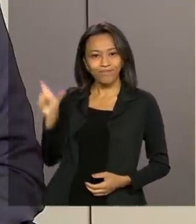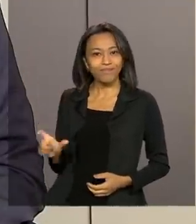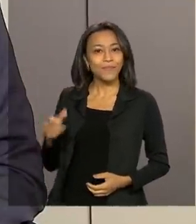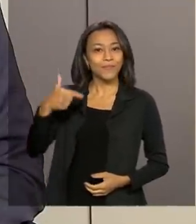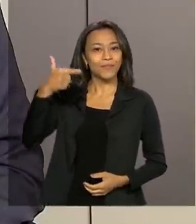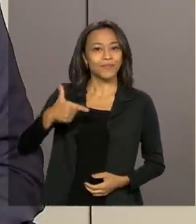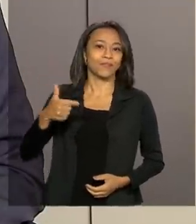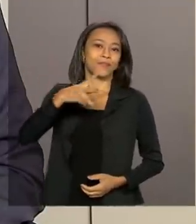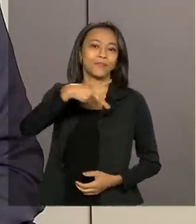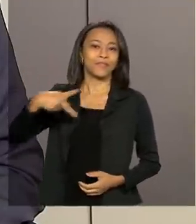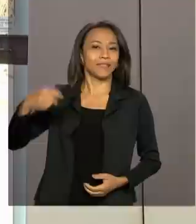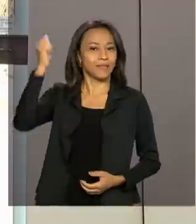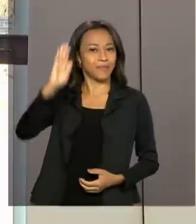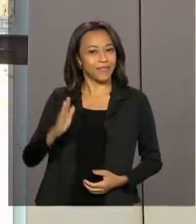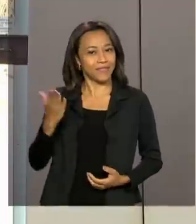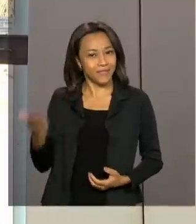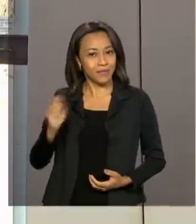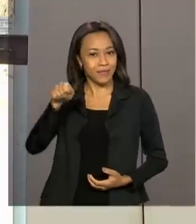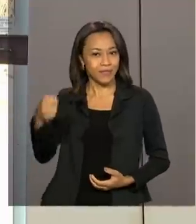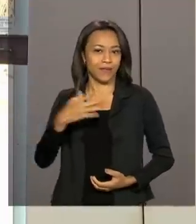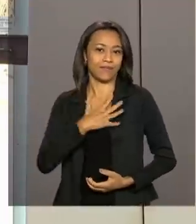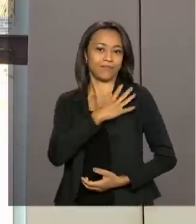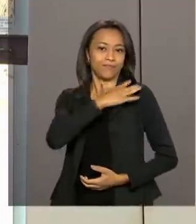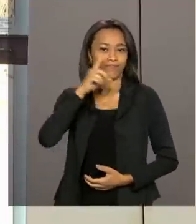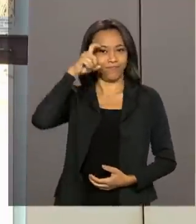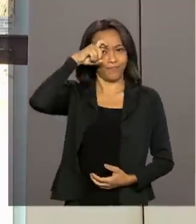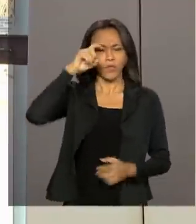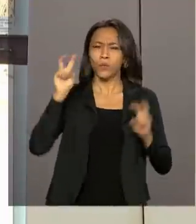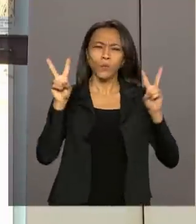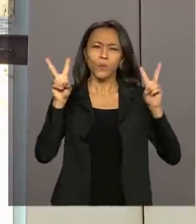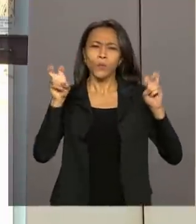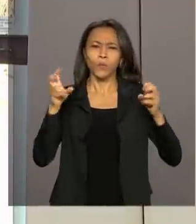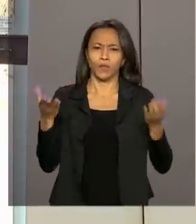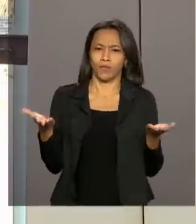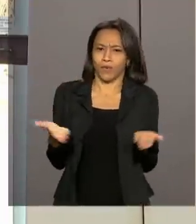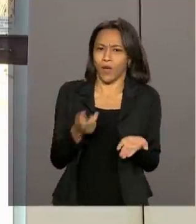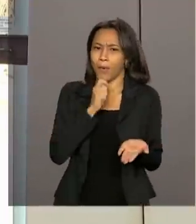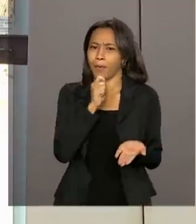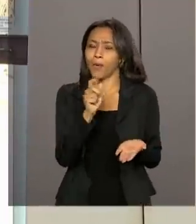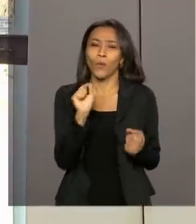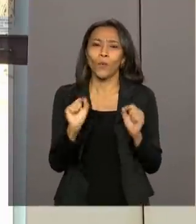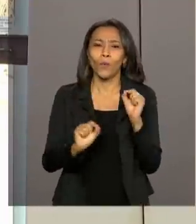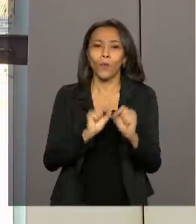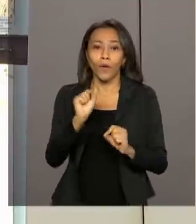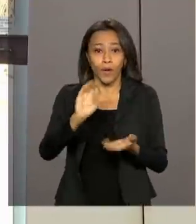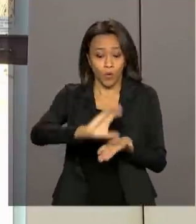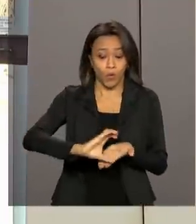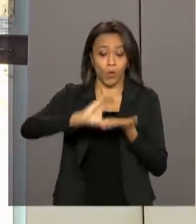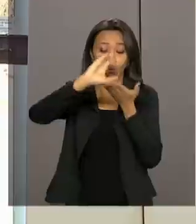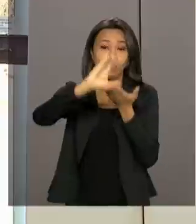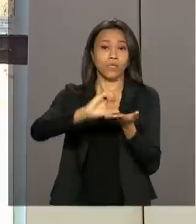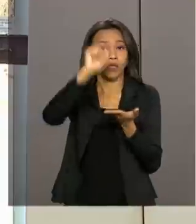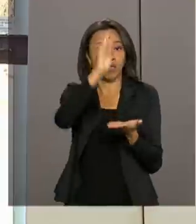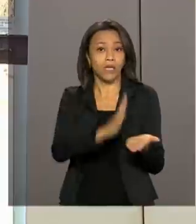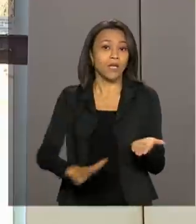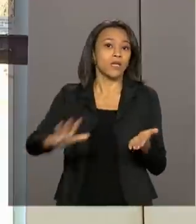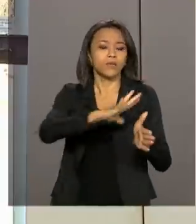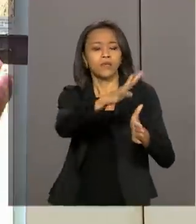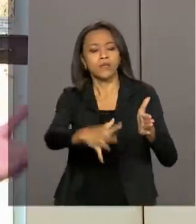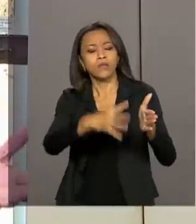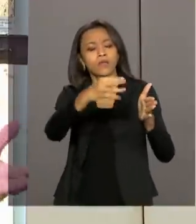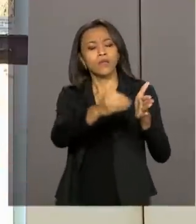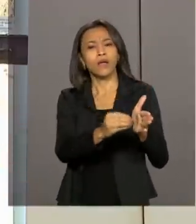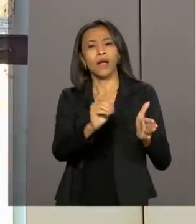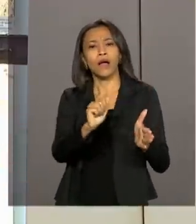República, Hamilton Mourão. E o assunto dessa edição do Brasil em Pauta é o Conselho Nacional da Amazônia Legal, que está